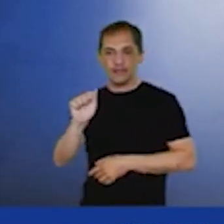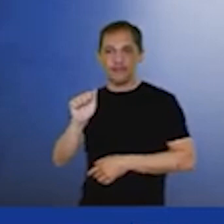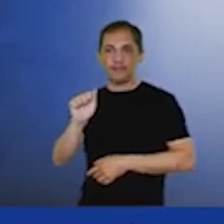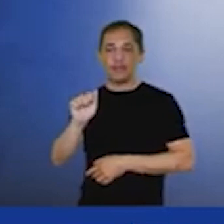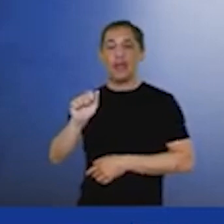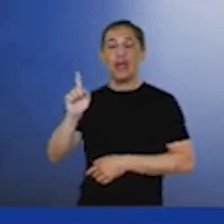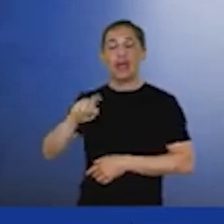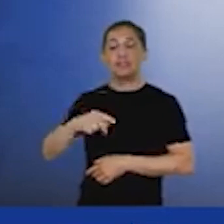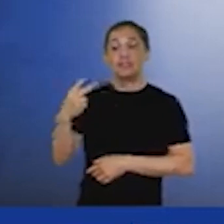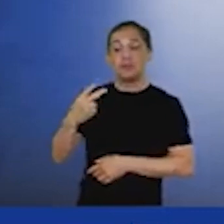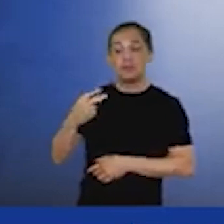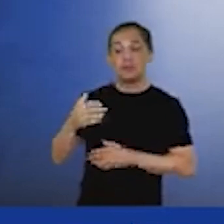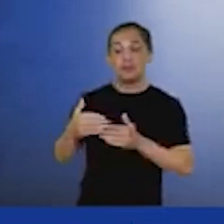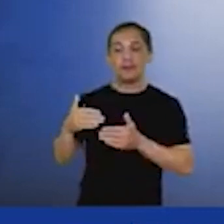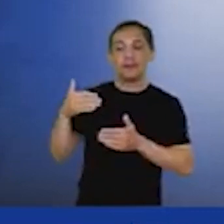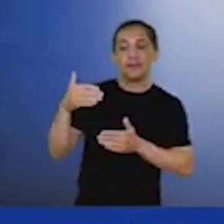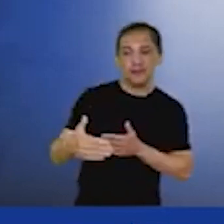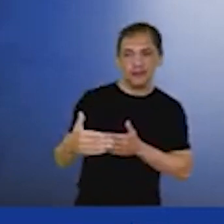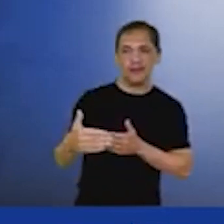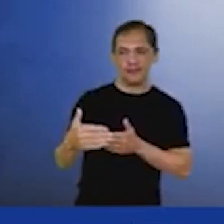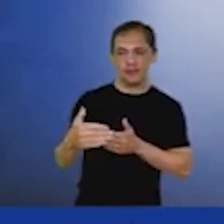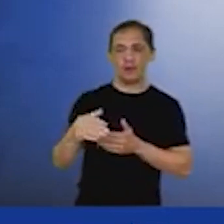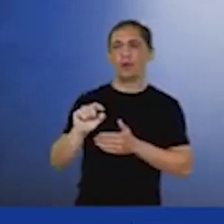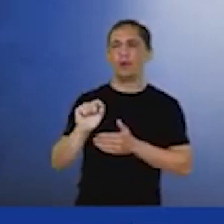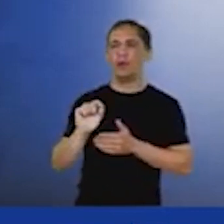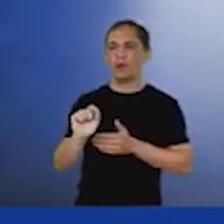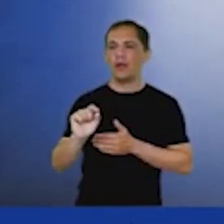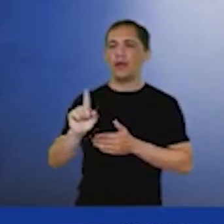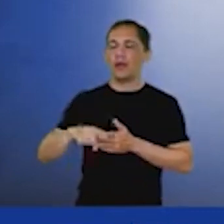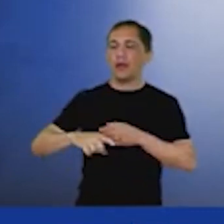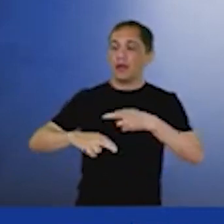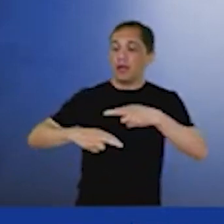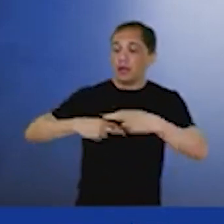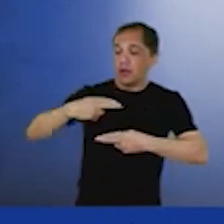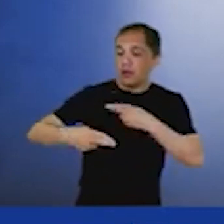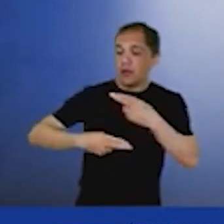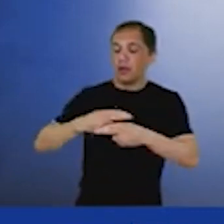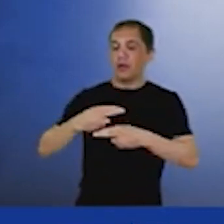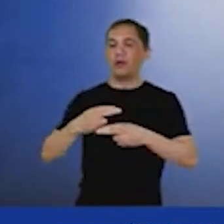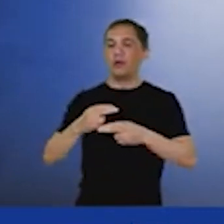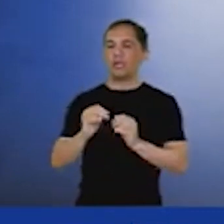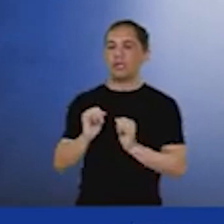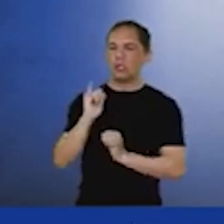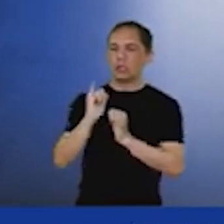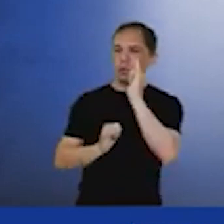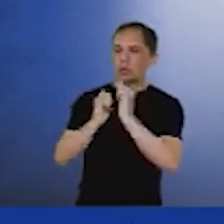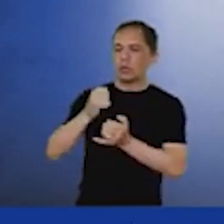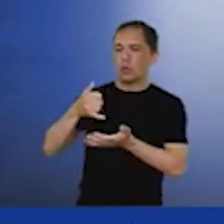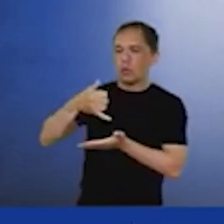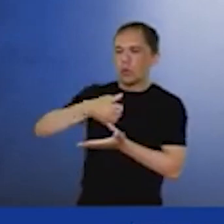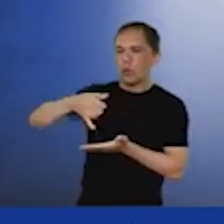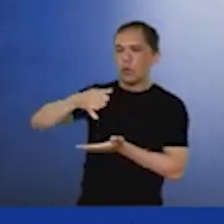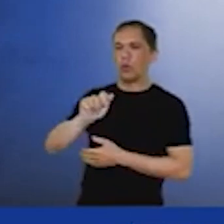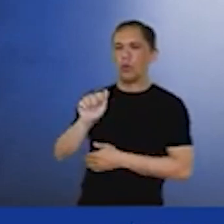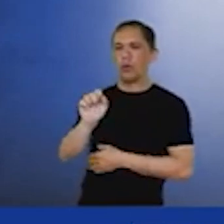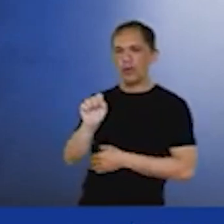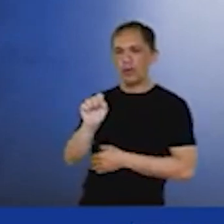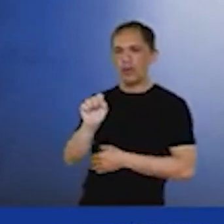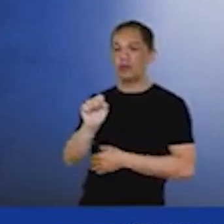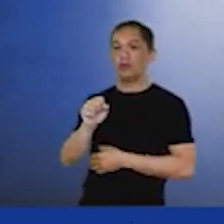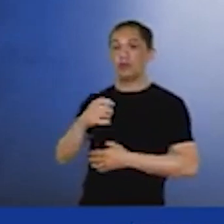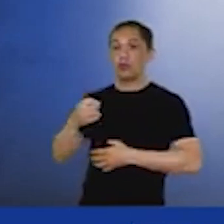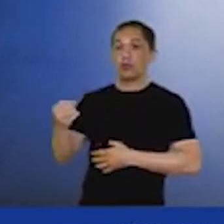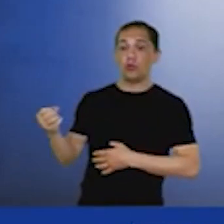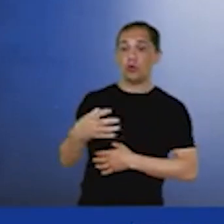etapa, é a renovação da indústria de óleo e gás em direção a um novo petróleo, a um